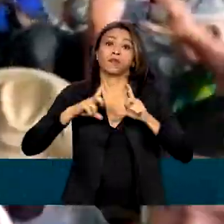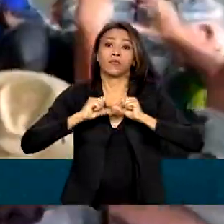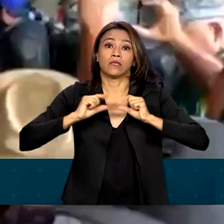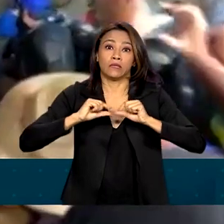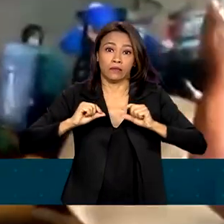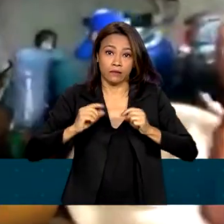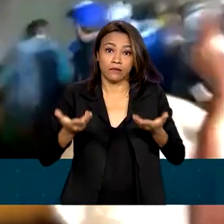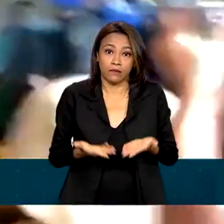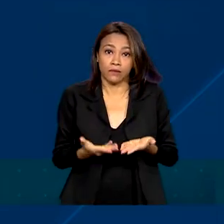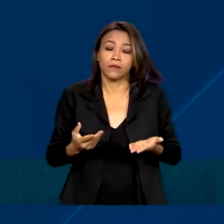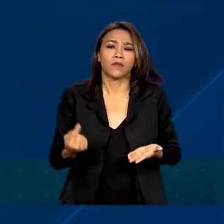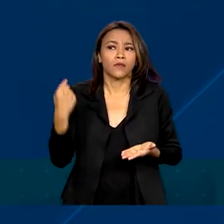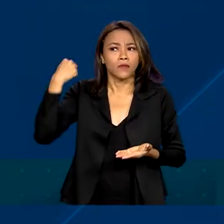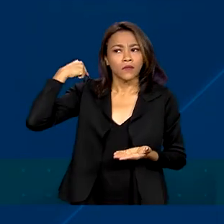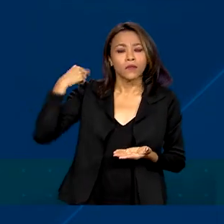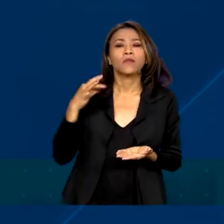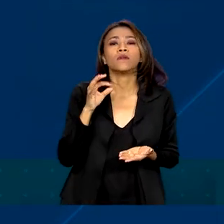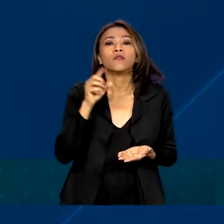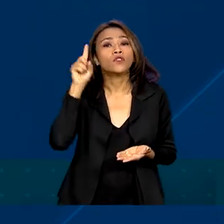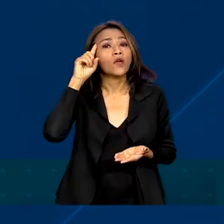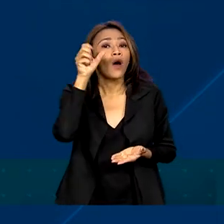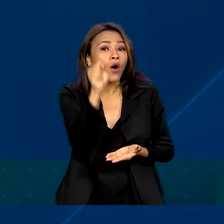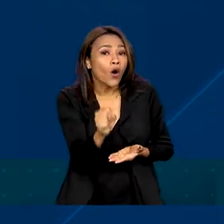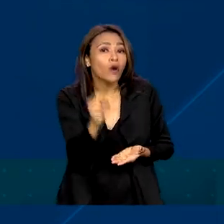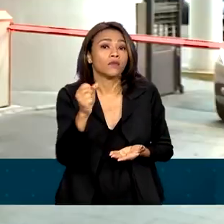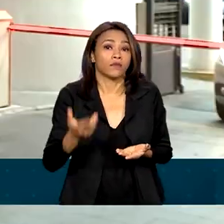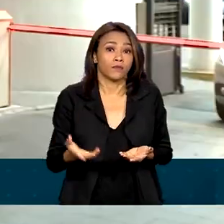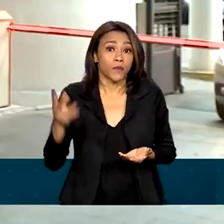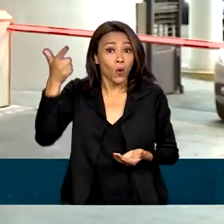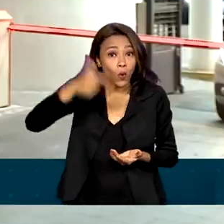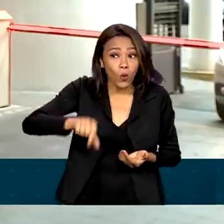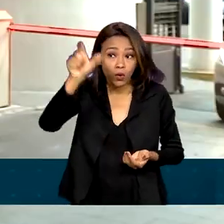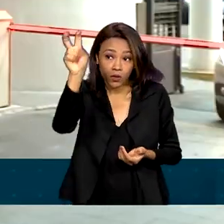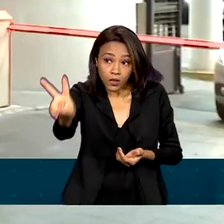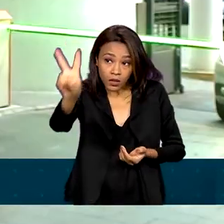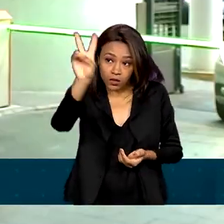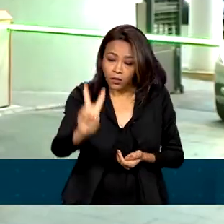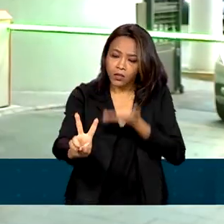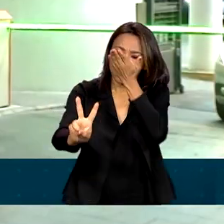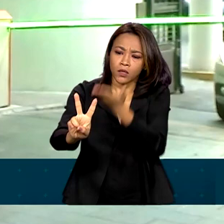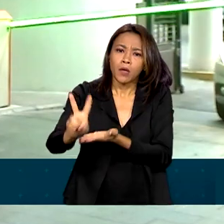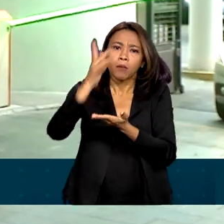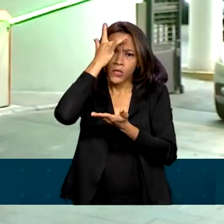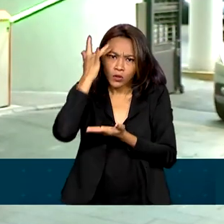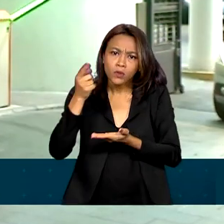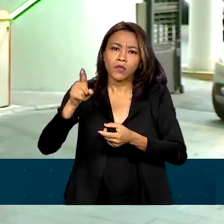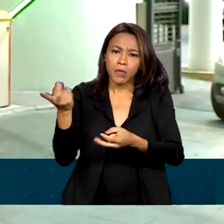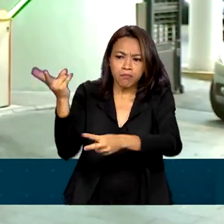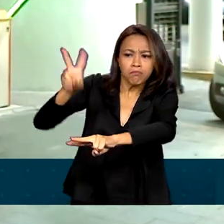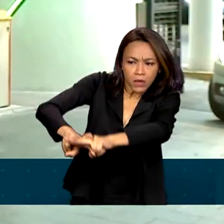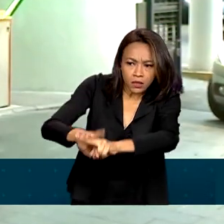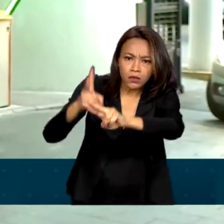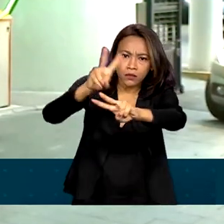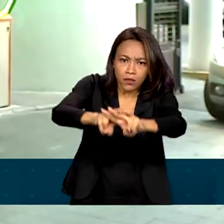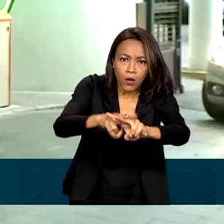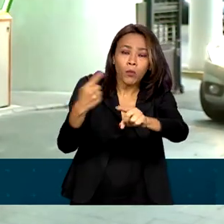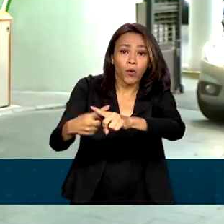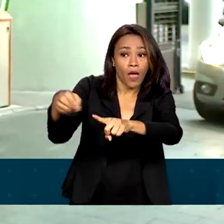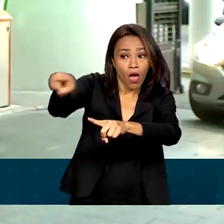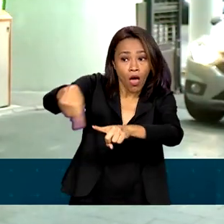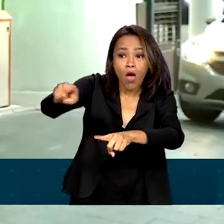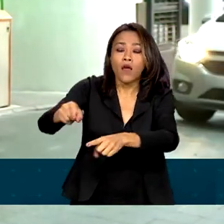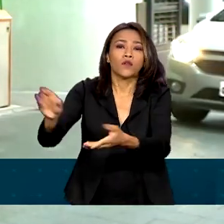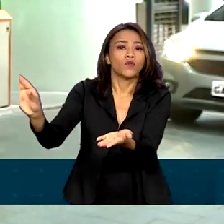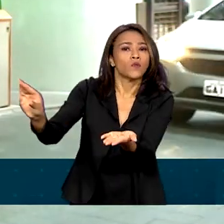judiciário em Brasília, no último dia 8. Outras duas pessoas também tiveram a prisão decretada por terem financiado